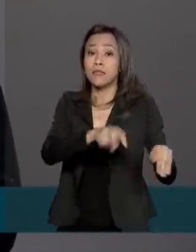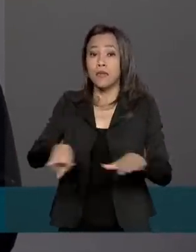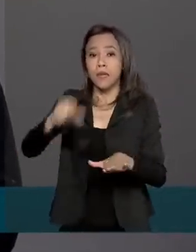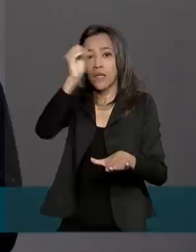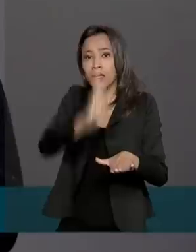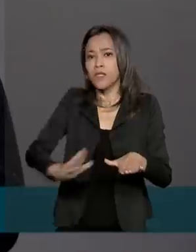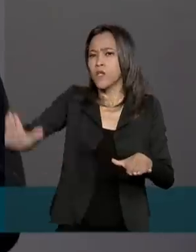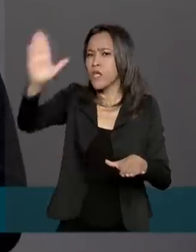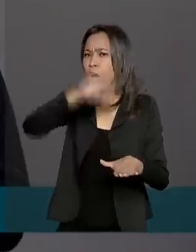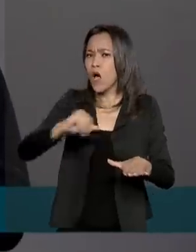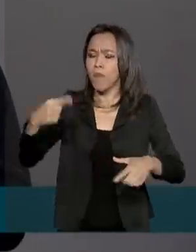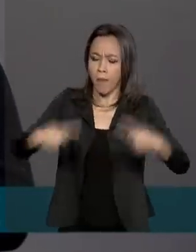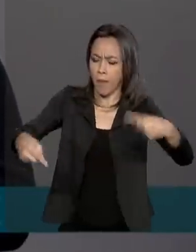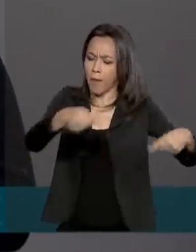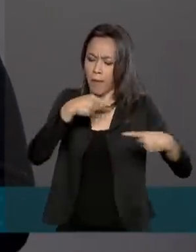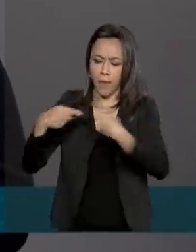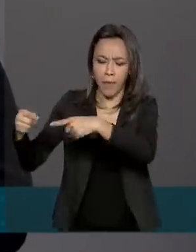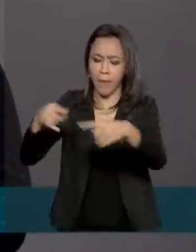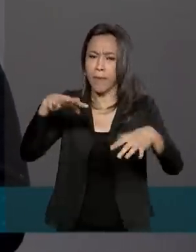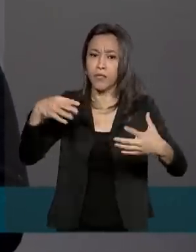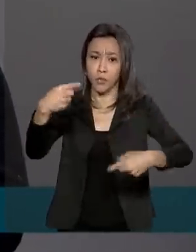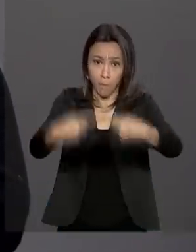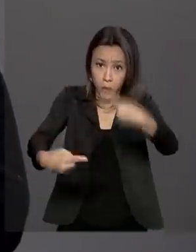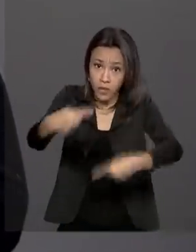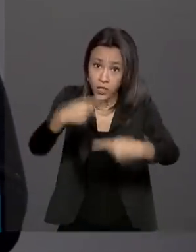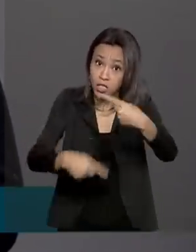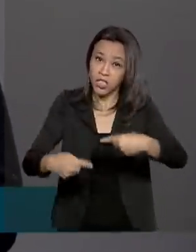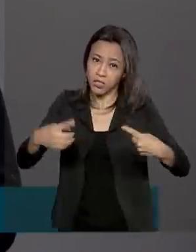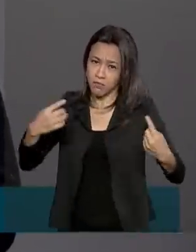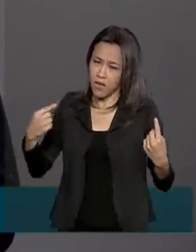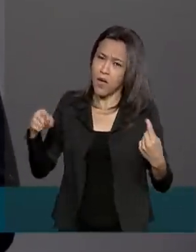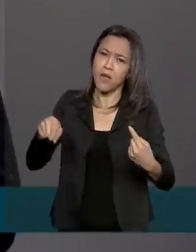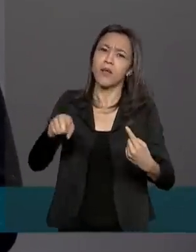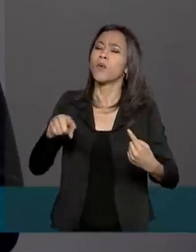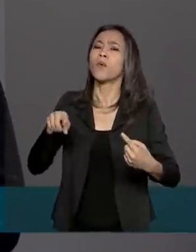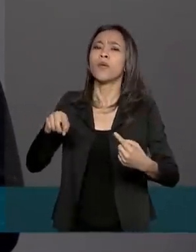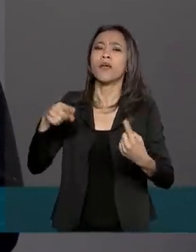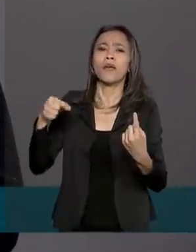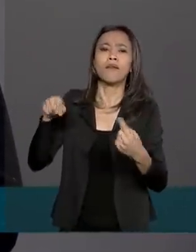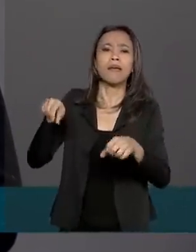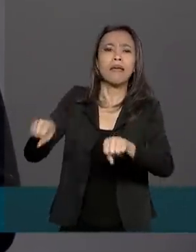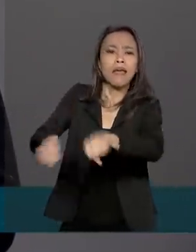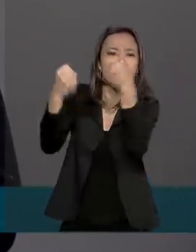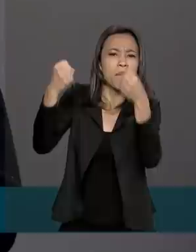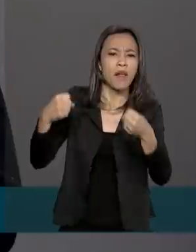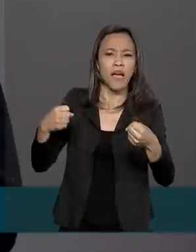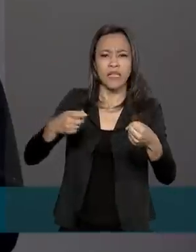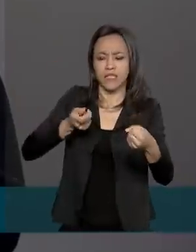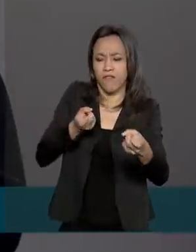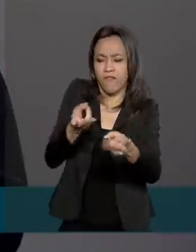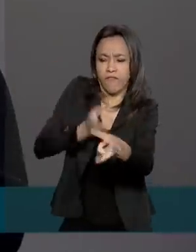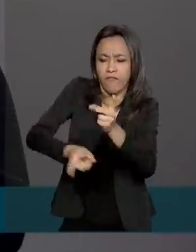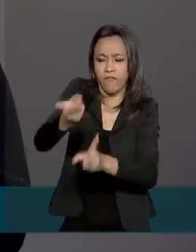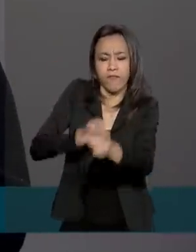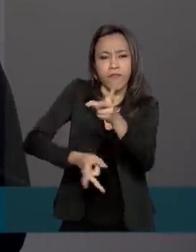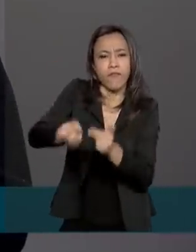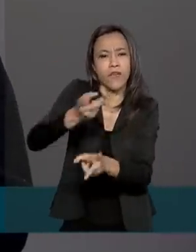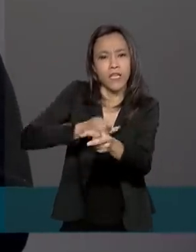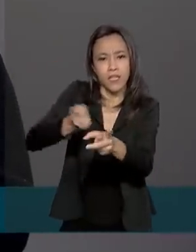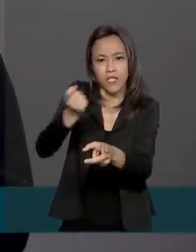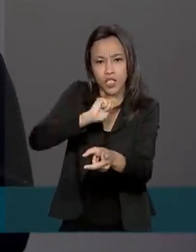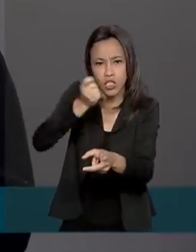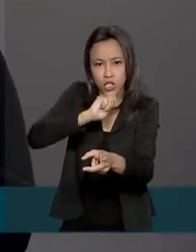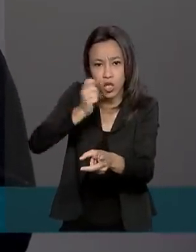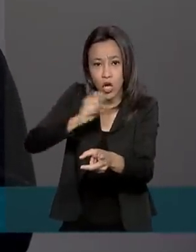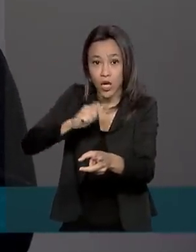estão as formas de reprimir não apenas o tráfico, mas quebrar a cadeia de capital que mantém esses crimes. Atacando